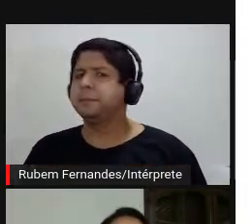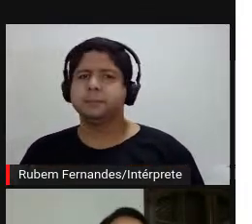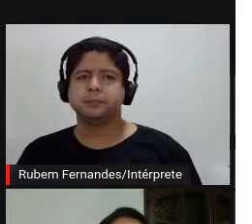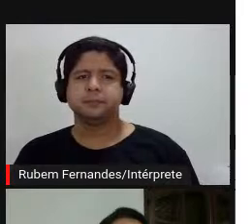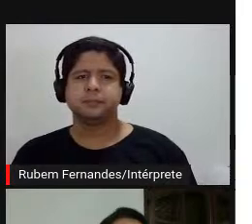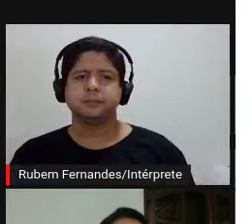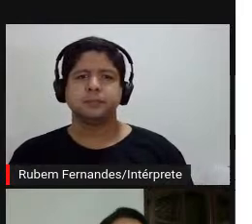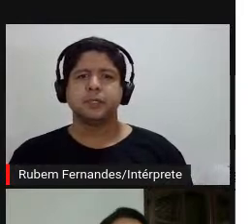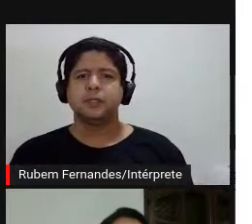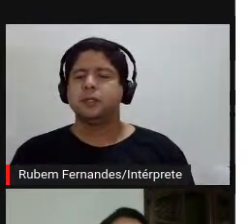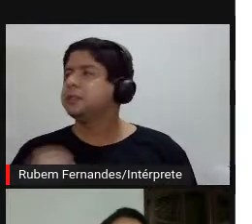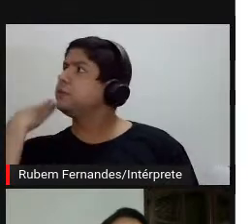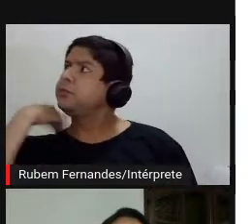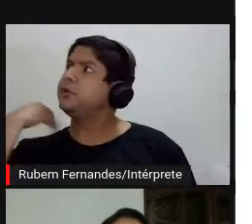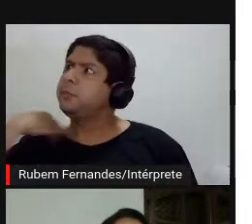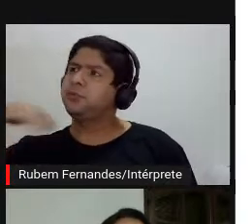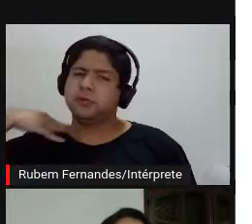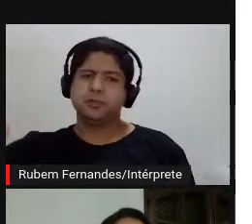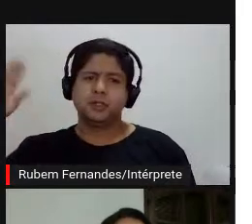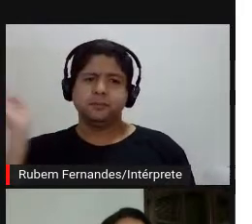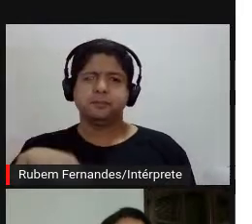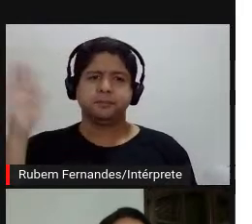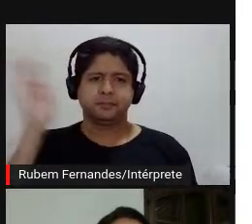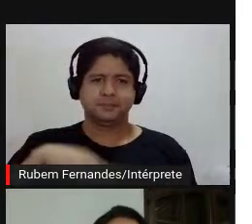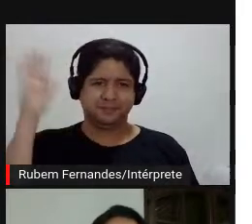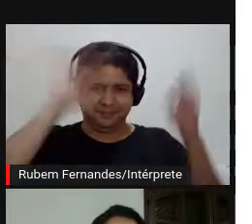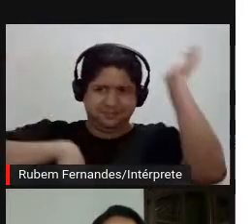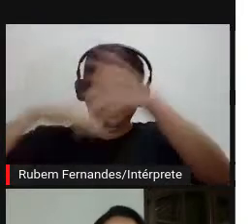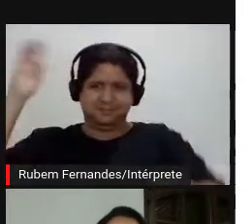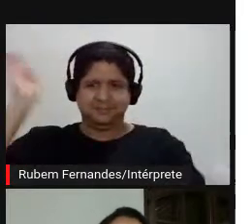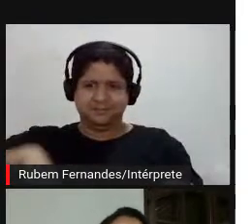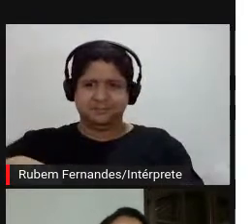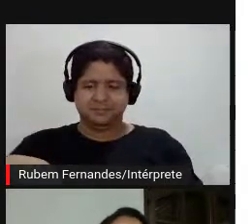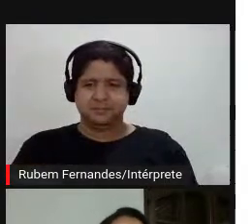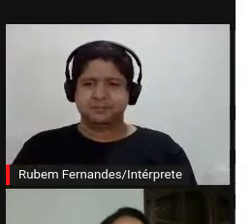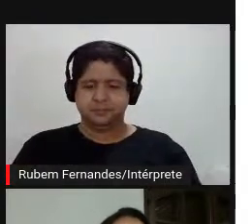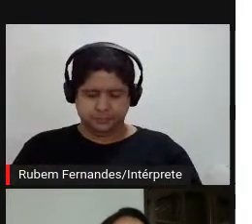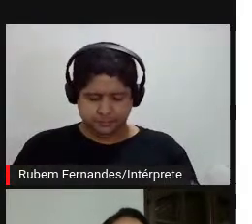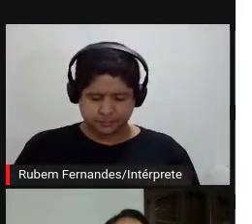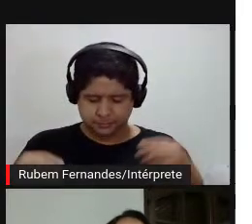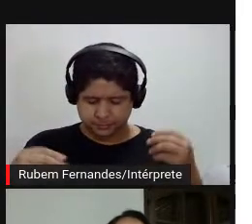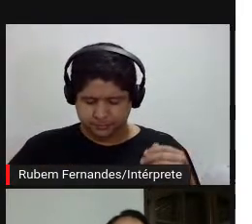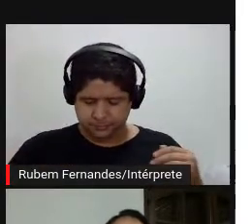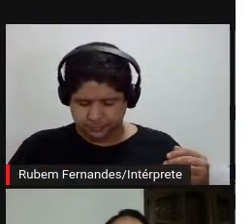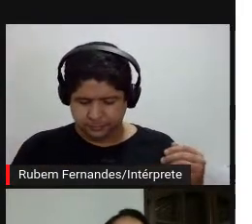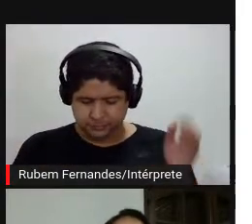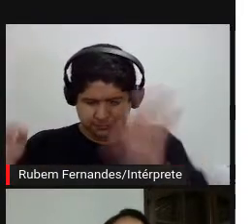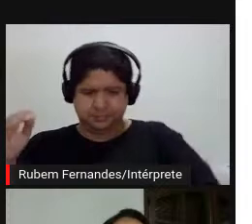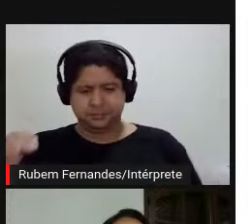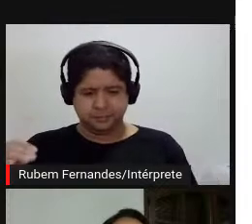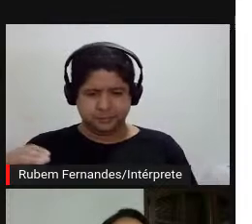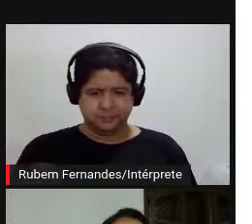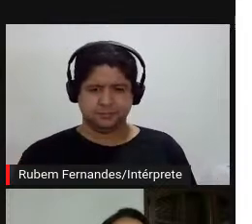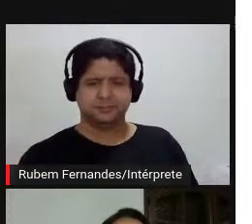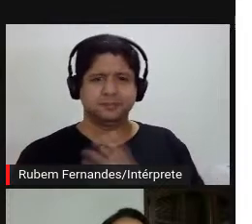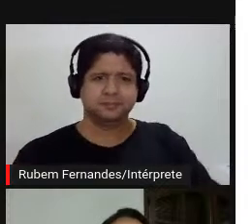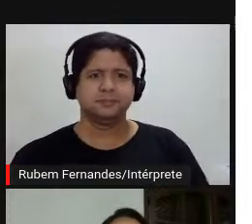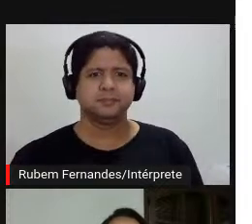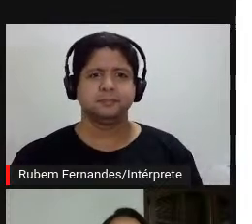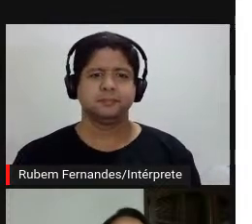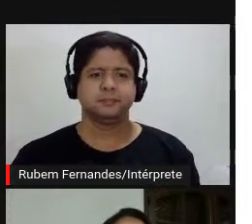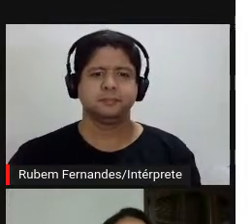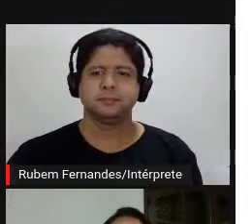programa ambiental, todo o trabalho que ele cria já não se adequa mais às categorias que existiam naquele período,